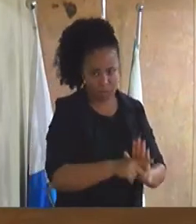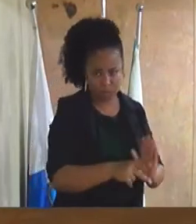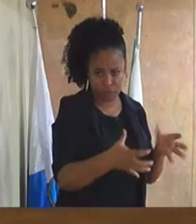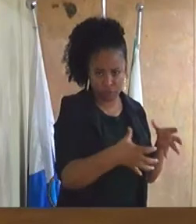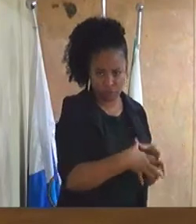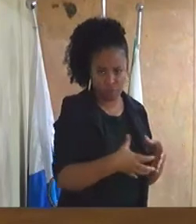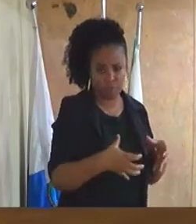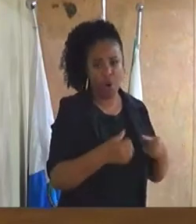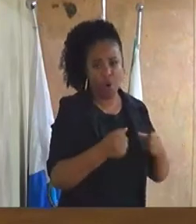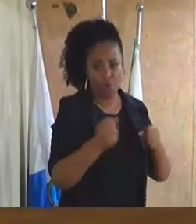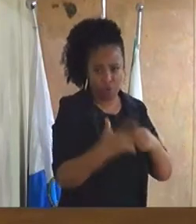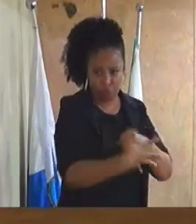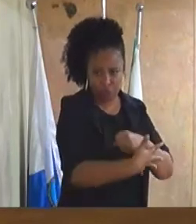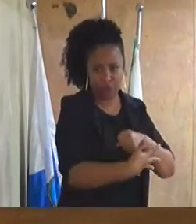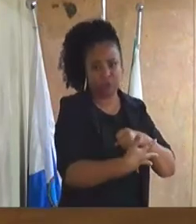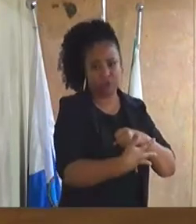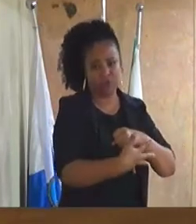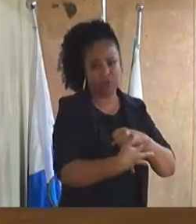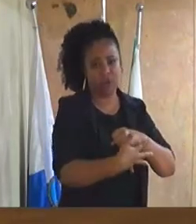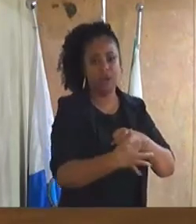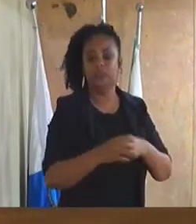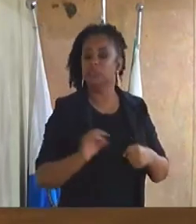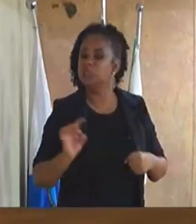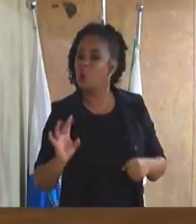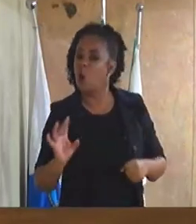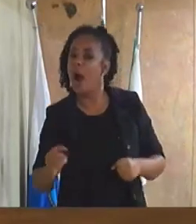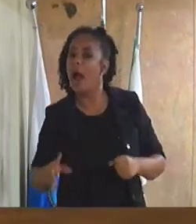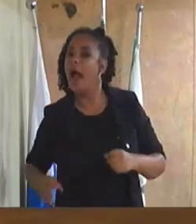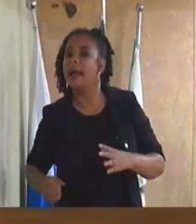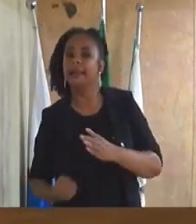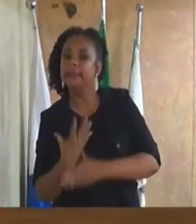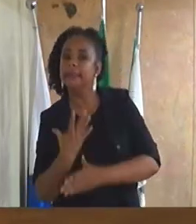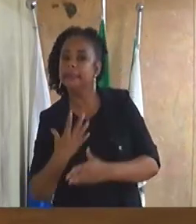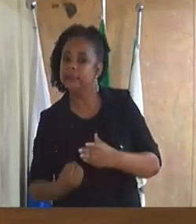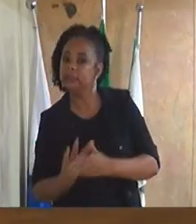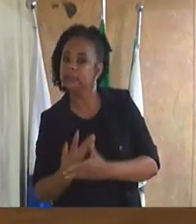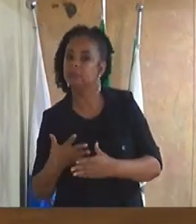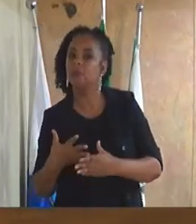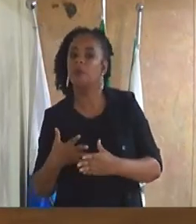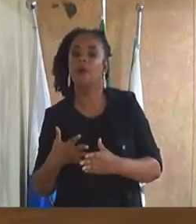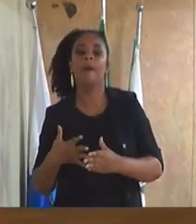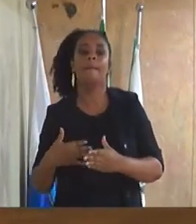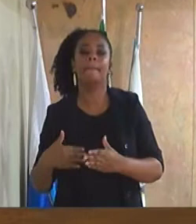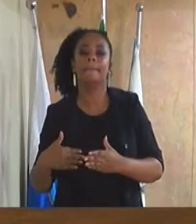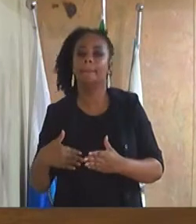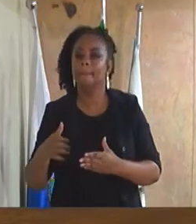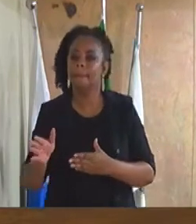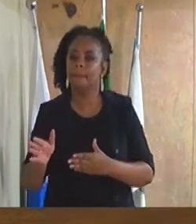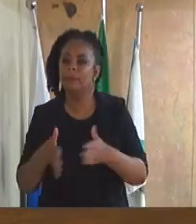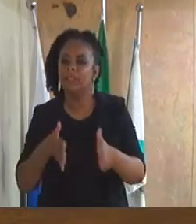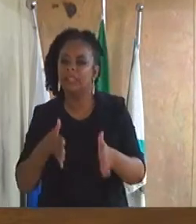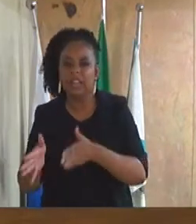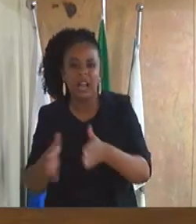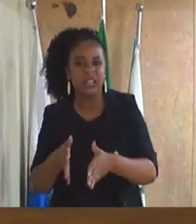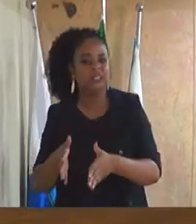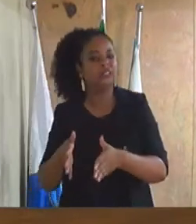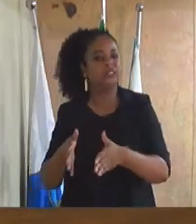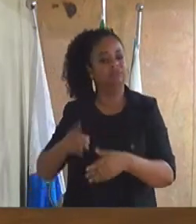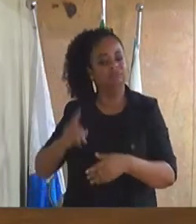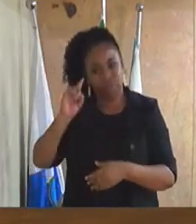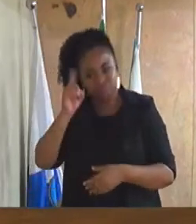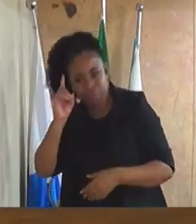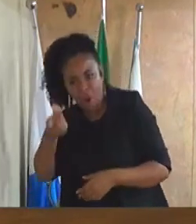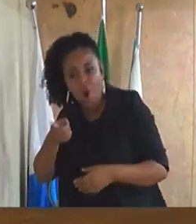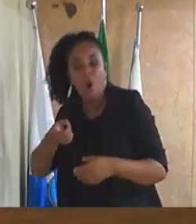e nem porque existe uma dispensa de licitação existe uma dispensa de contrato não muito pelo contrato